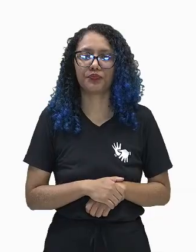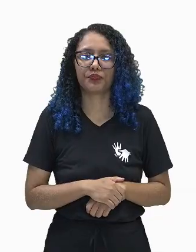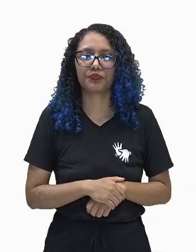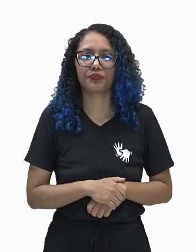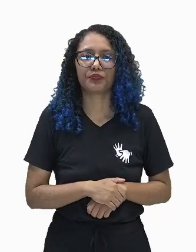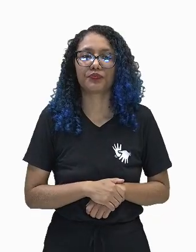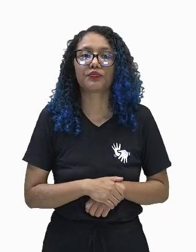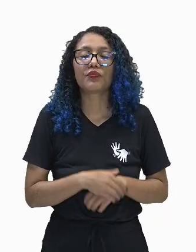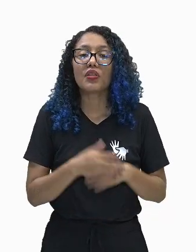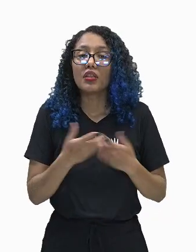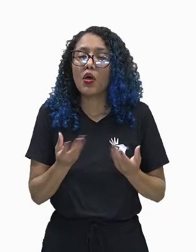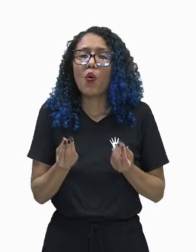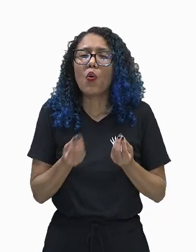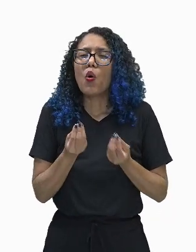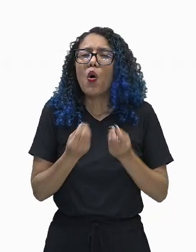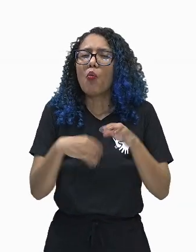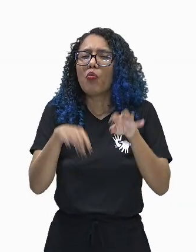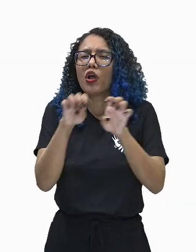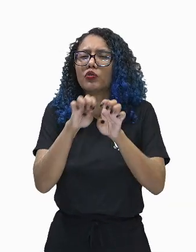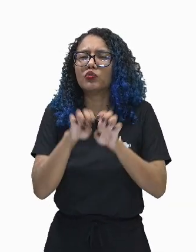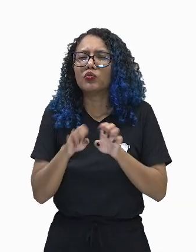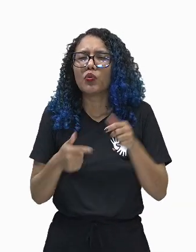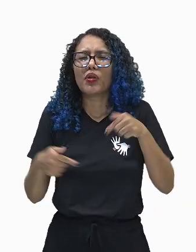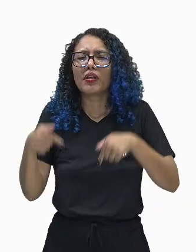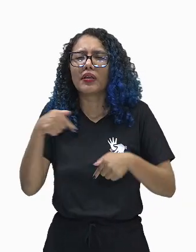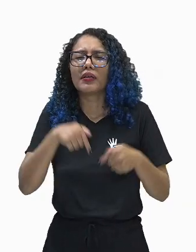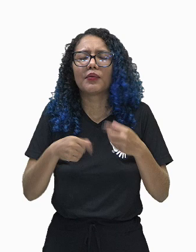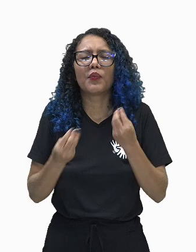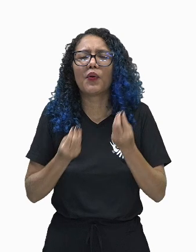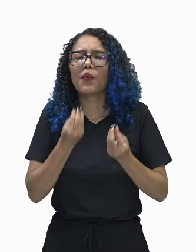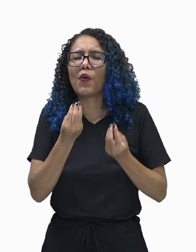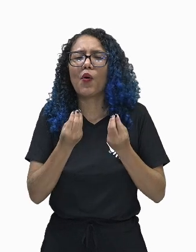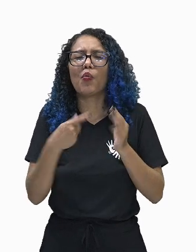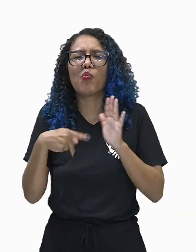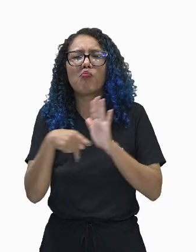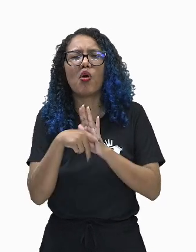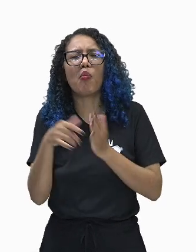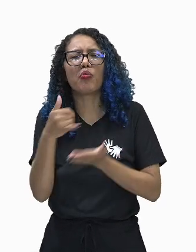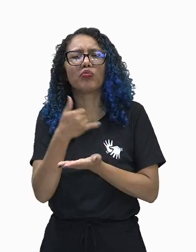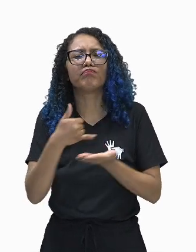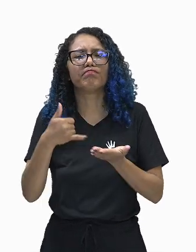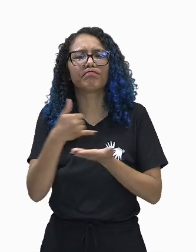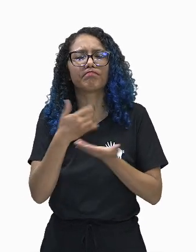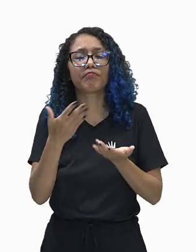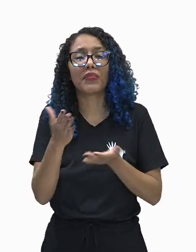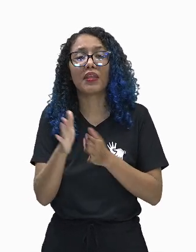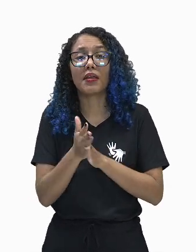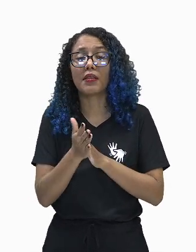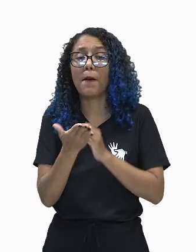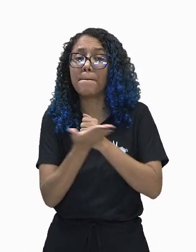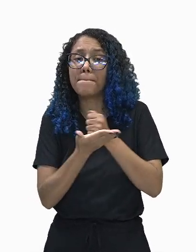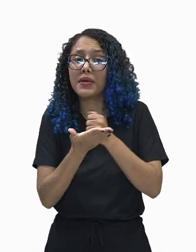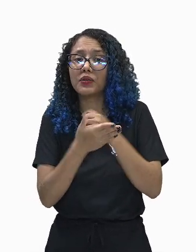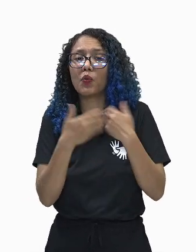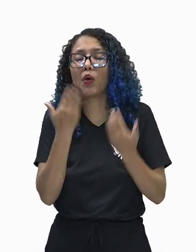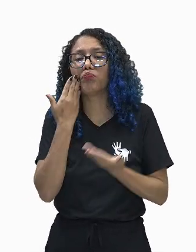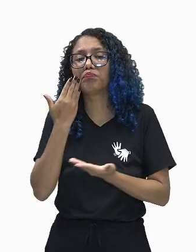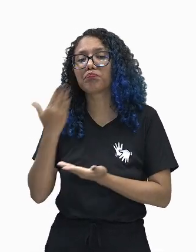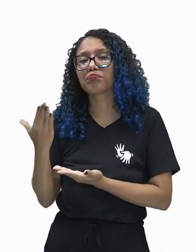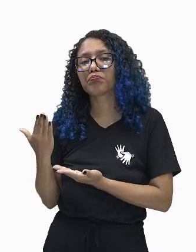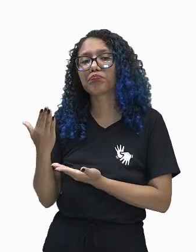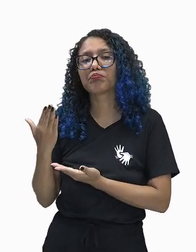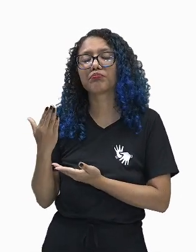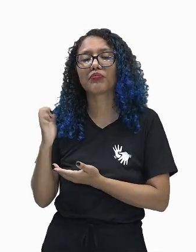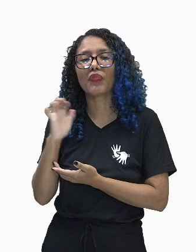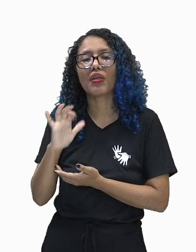que eu trago para vocês como estrutura dos lipídios, a composição mais básica deles é esse glicerol que